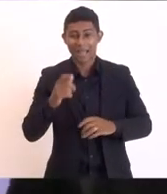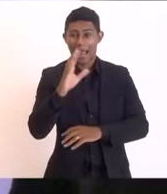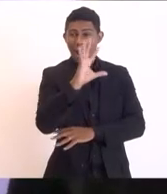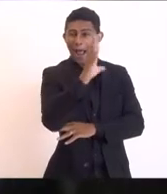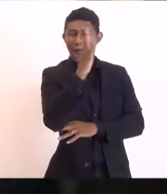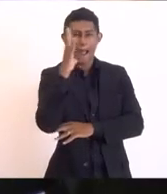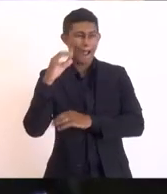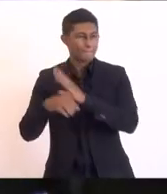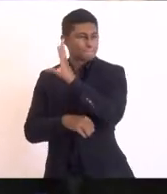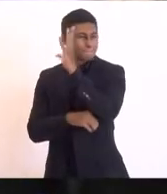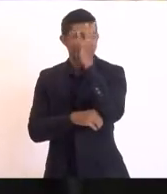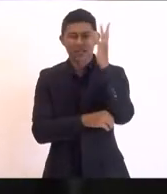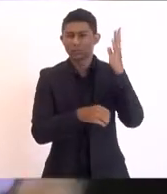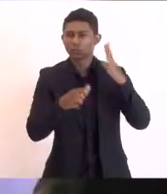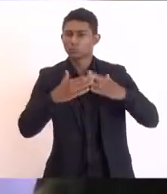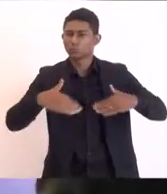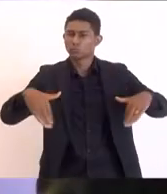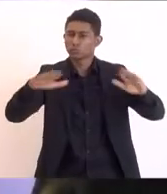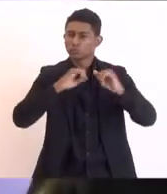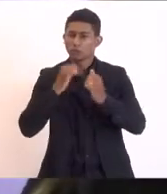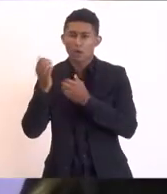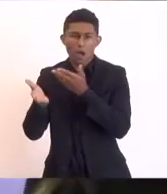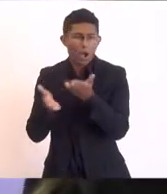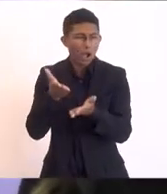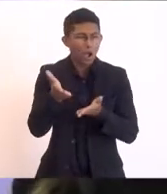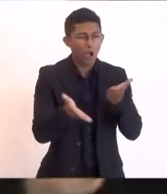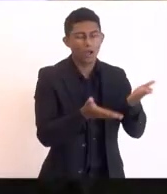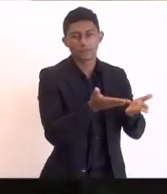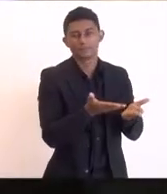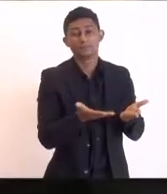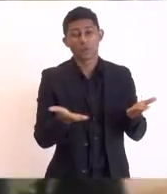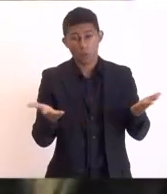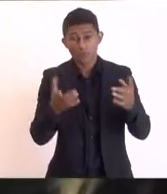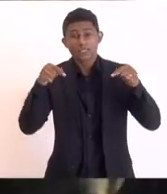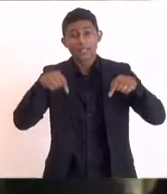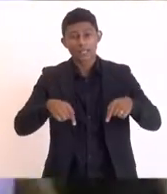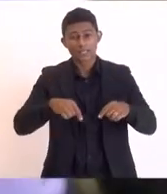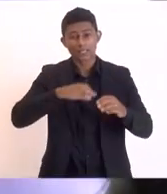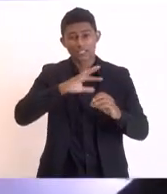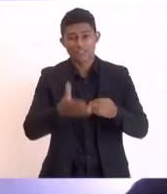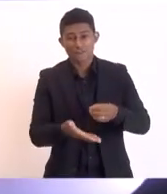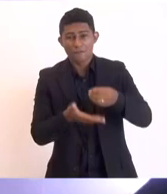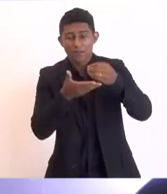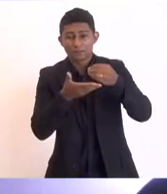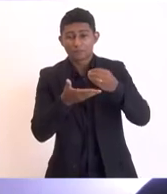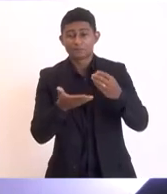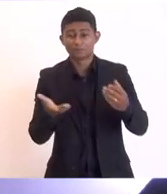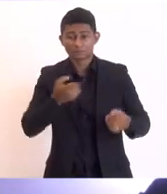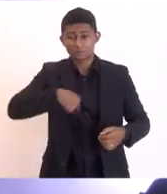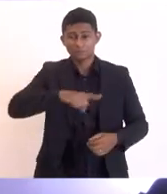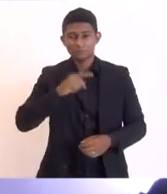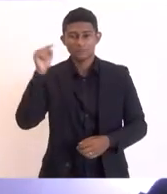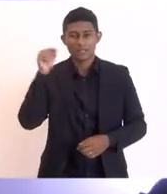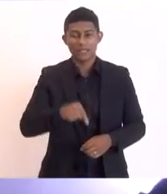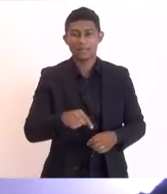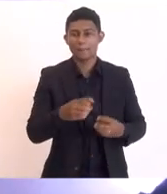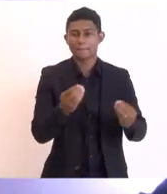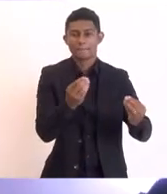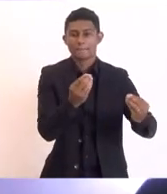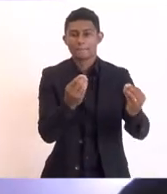então é esse tipo de desenvolvimento que estamos tratando aqui hoje e a UENF está aqui presente hoje só para oferecer